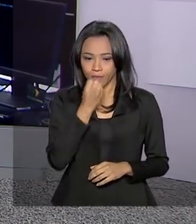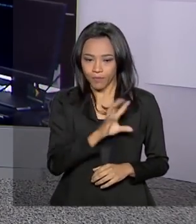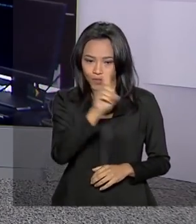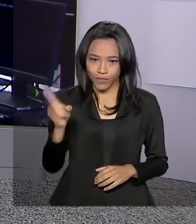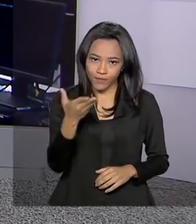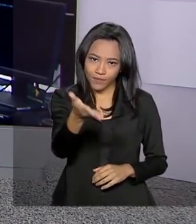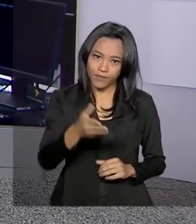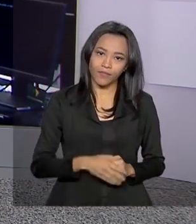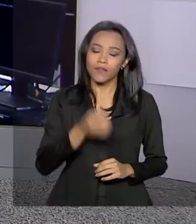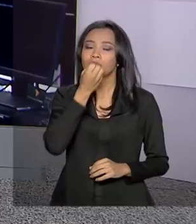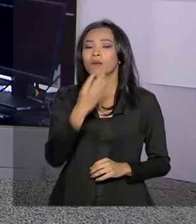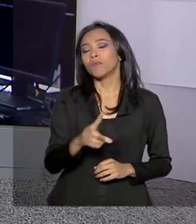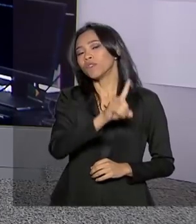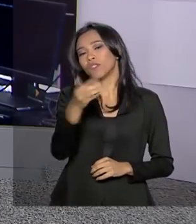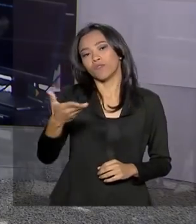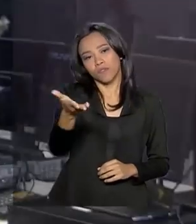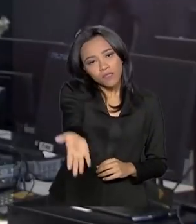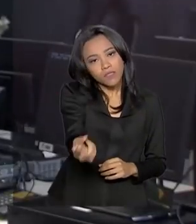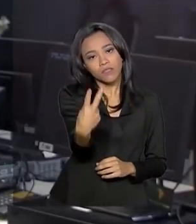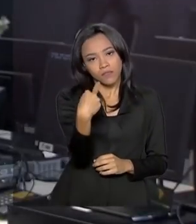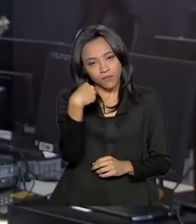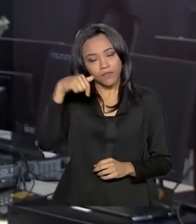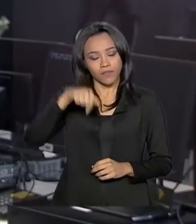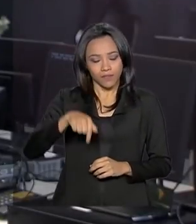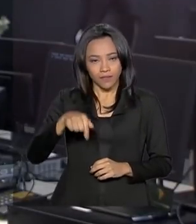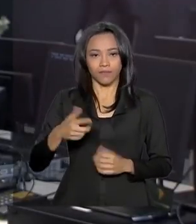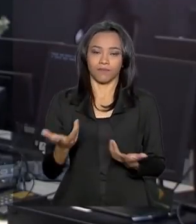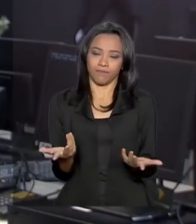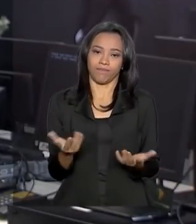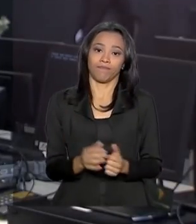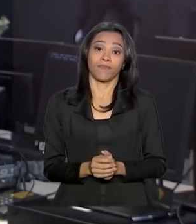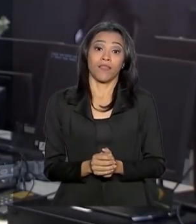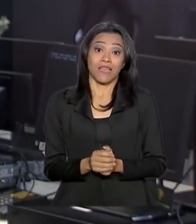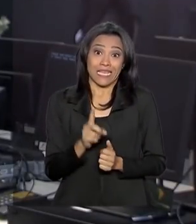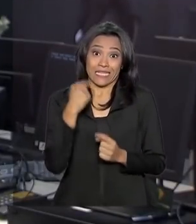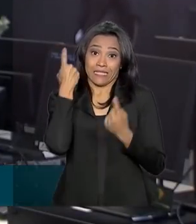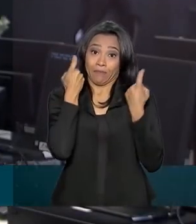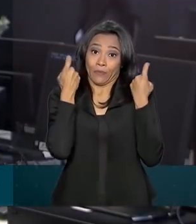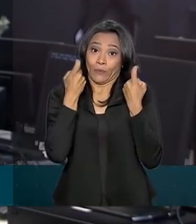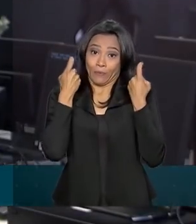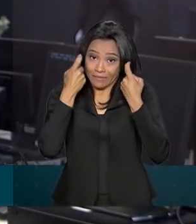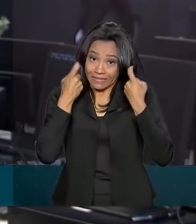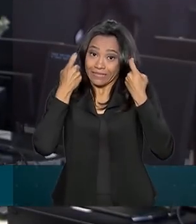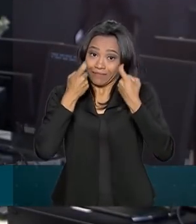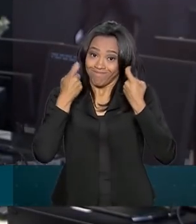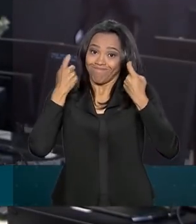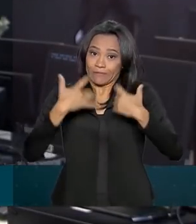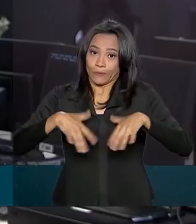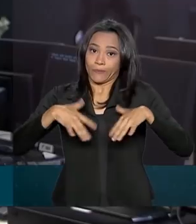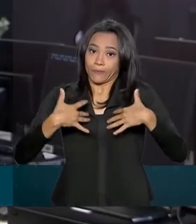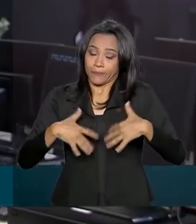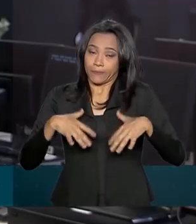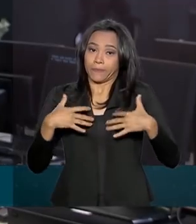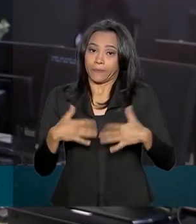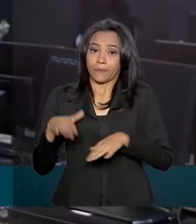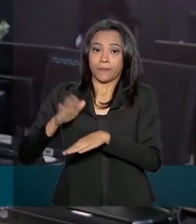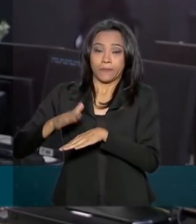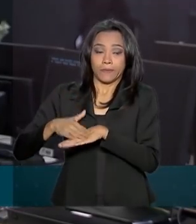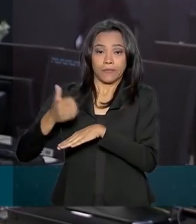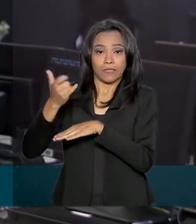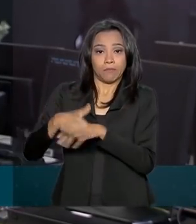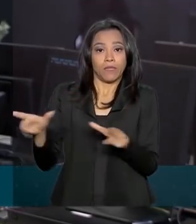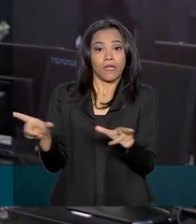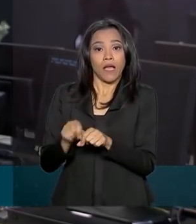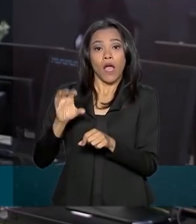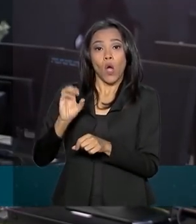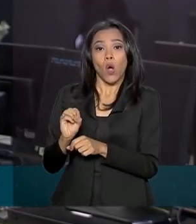Bom dia, Mara. Bom dia a você que acompanha o Brasil em Dia. É um quadro preocupante, viu? Segundo a Organização Mundial de